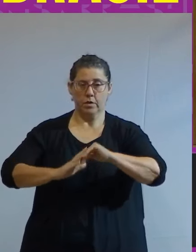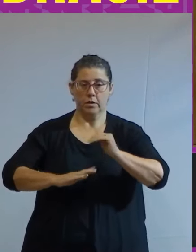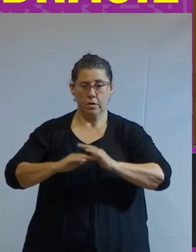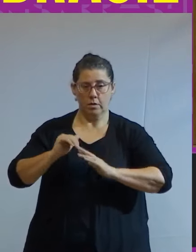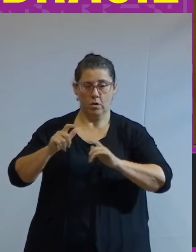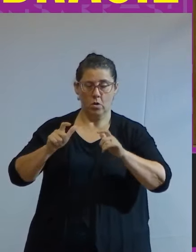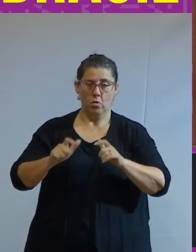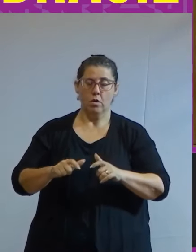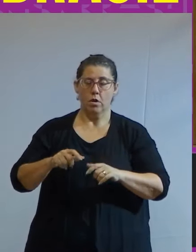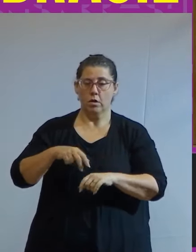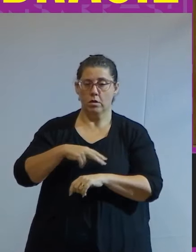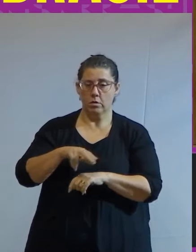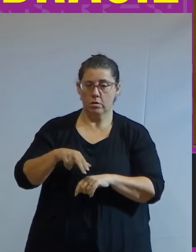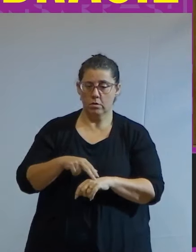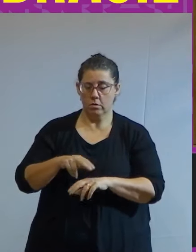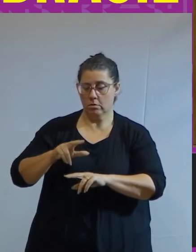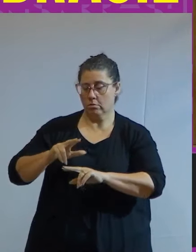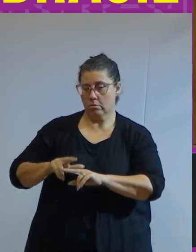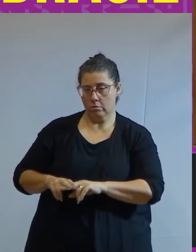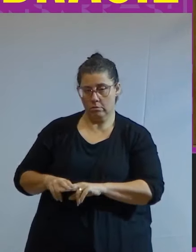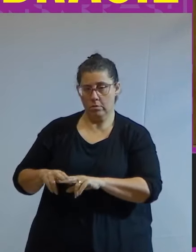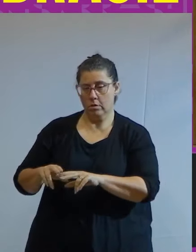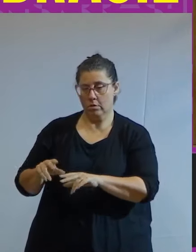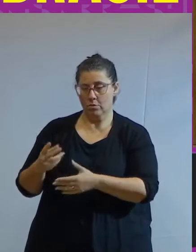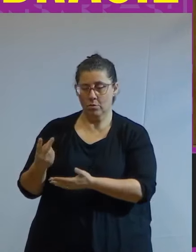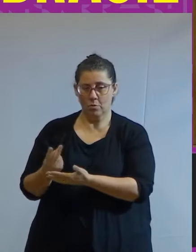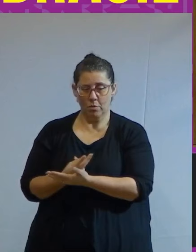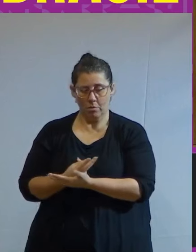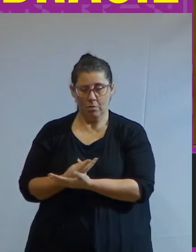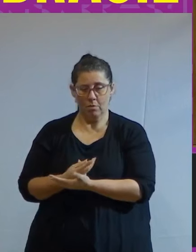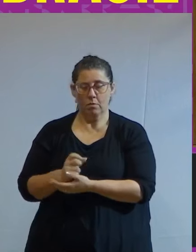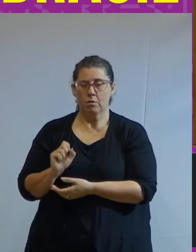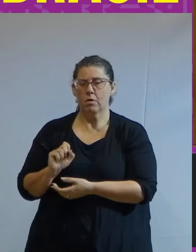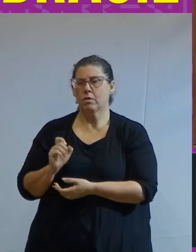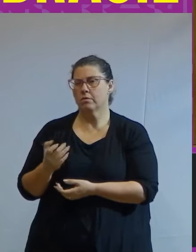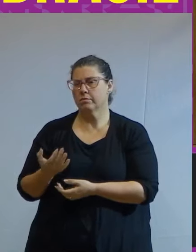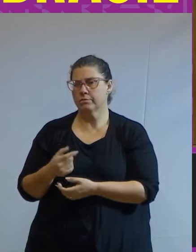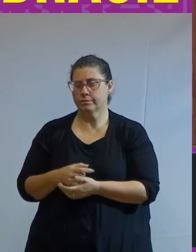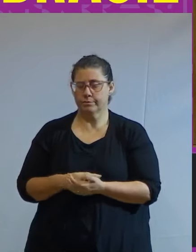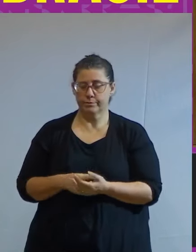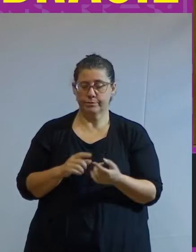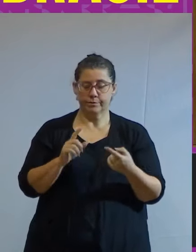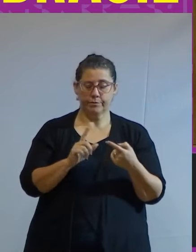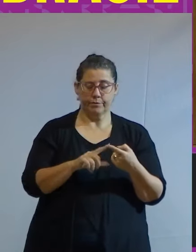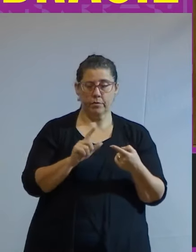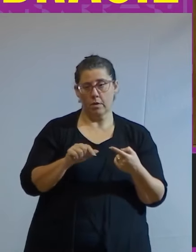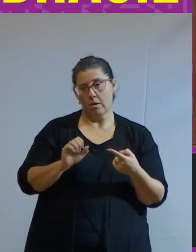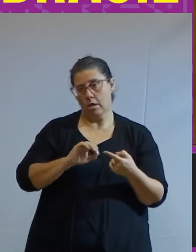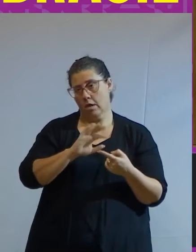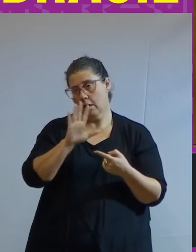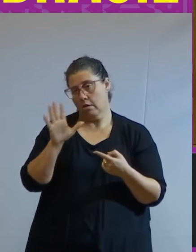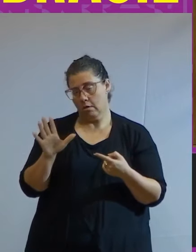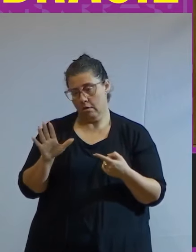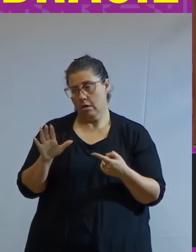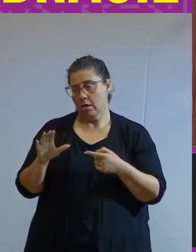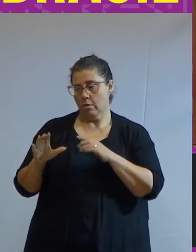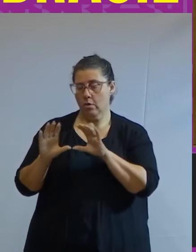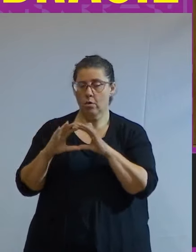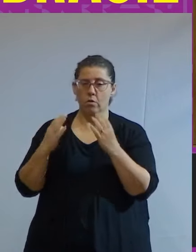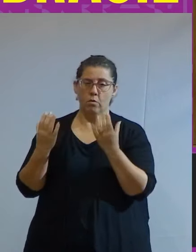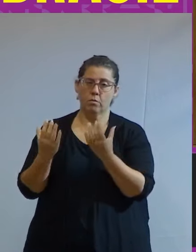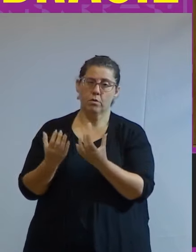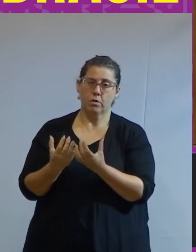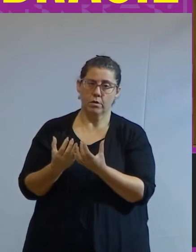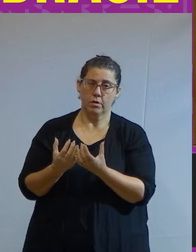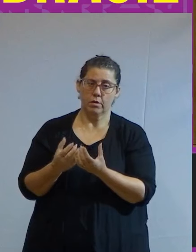unidade nacional assentada numa fratura o que acontece em primeiro lugar é evidente que a comunidade entre